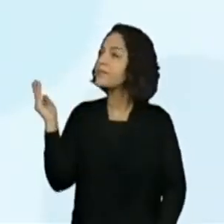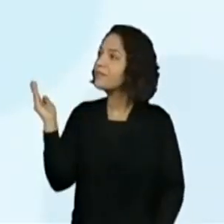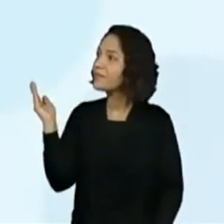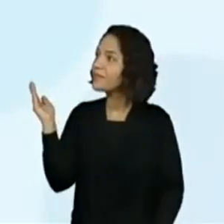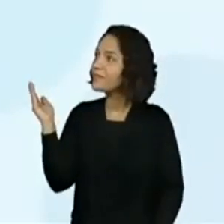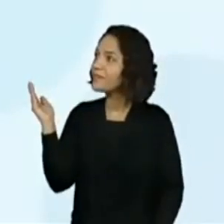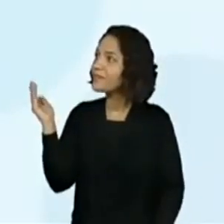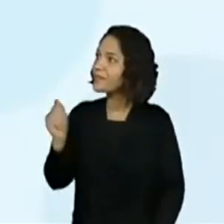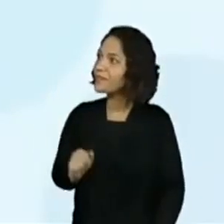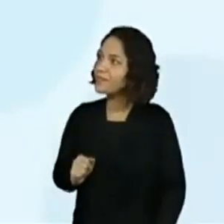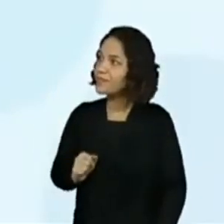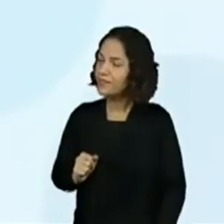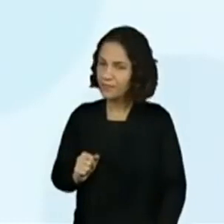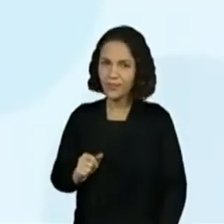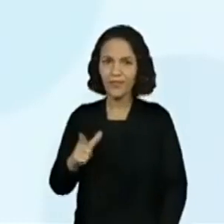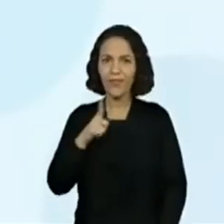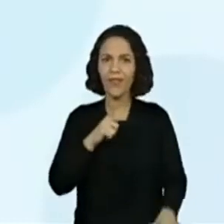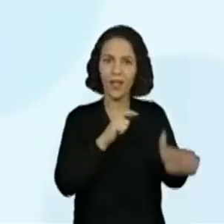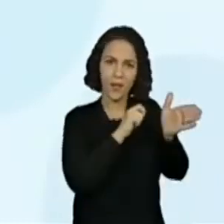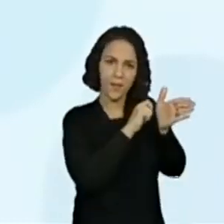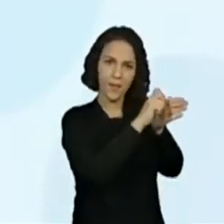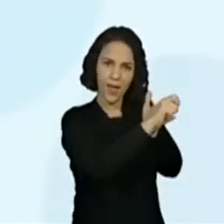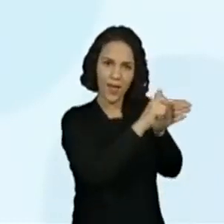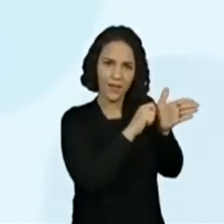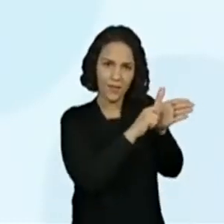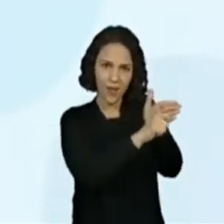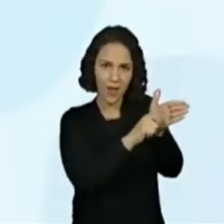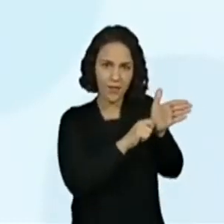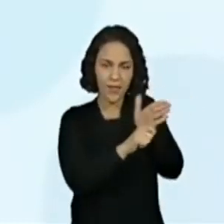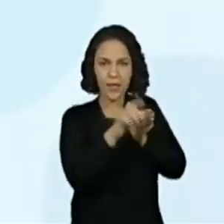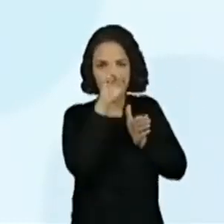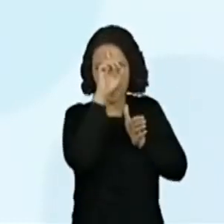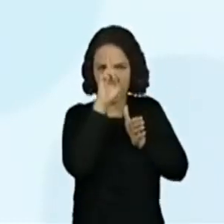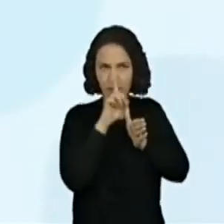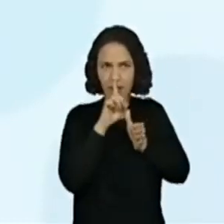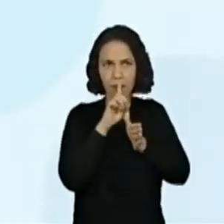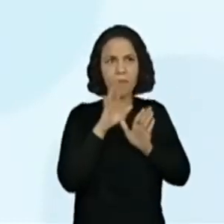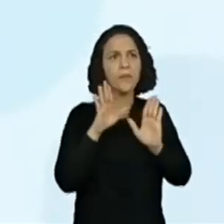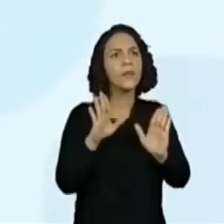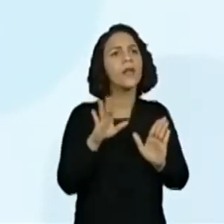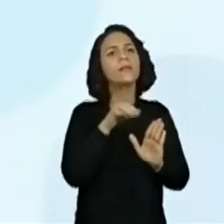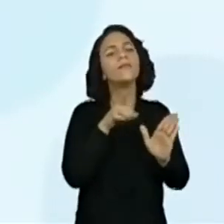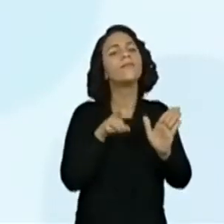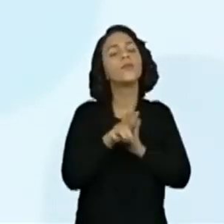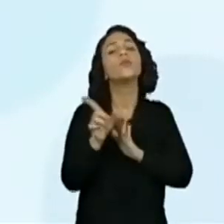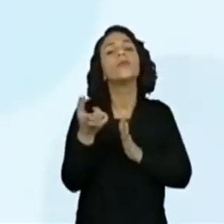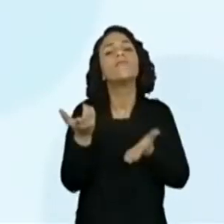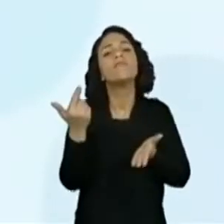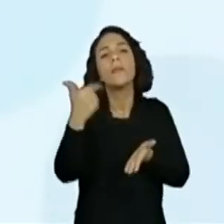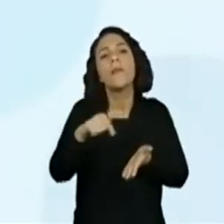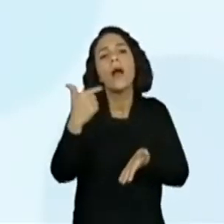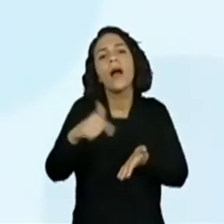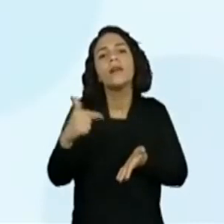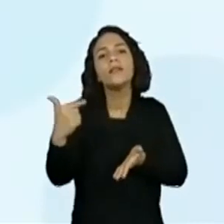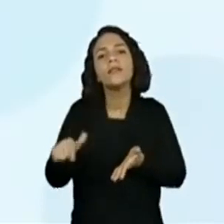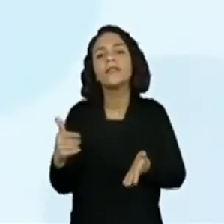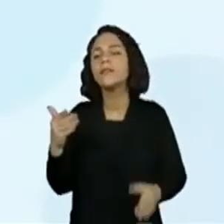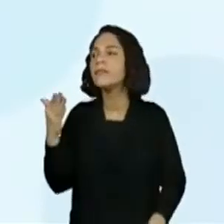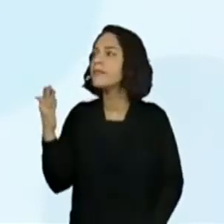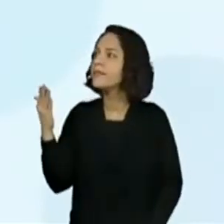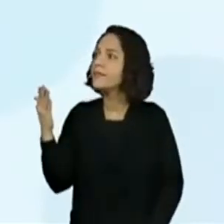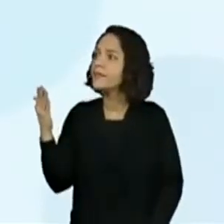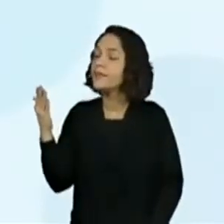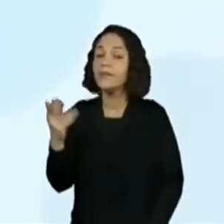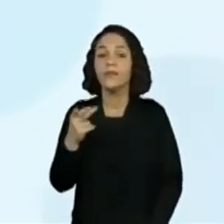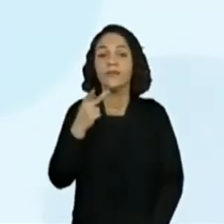grifada, em amarelo, que ainda não apareceu. É isso que ele está perguntando. Quais informações aparecem nesse texto? Ah,